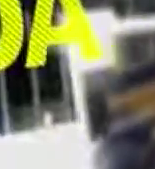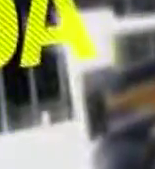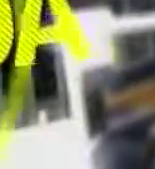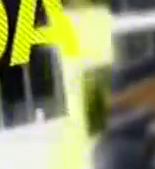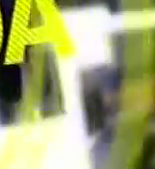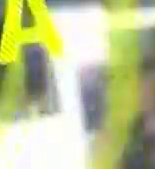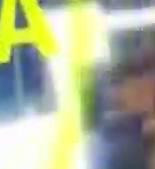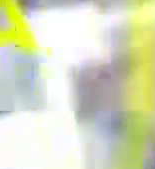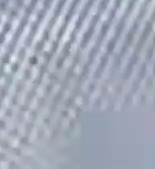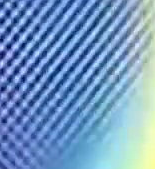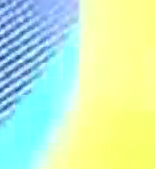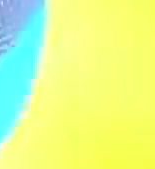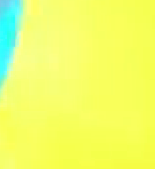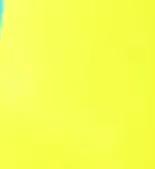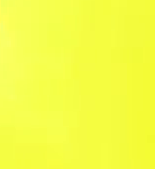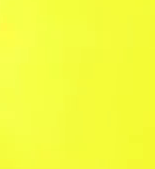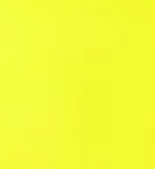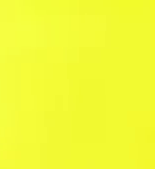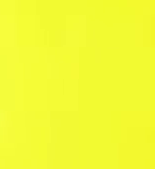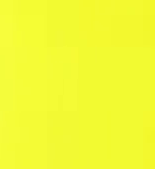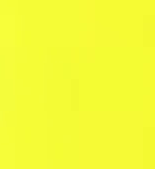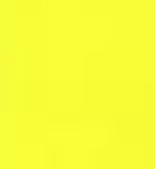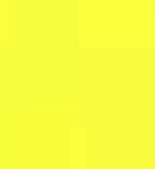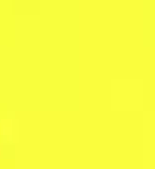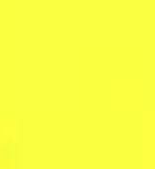O meu estado de São Paulo.